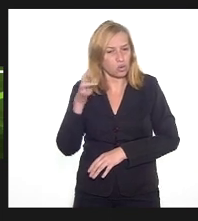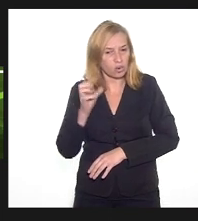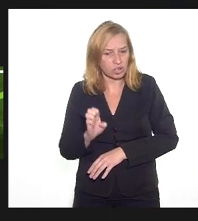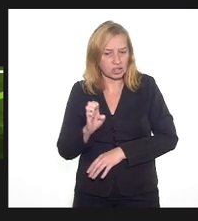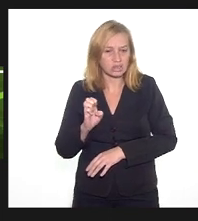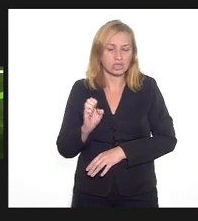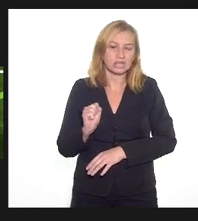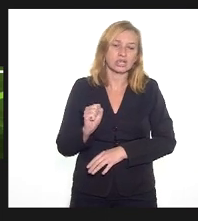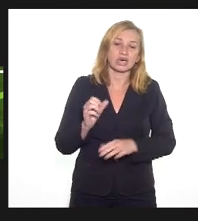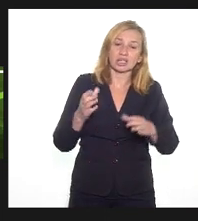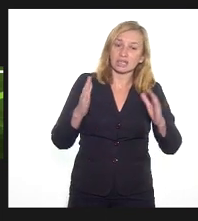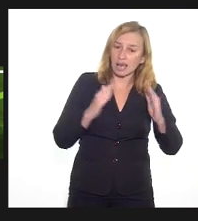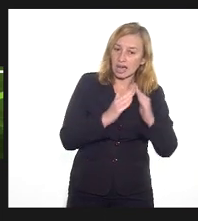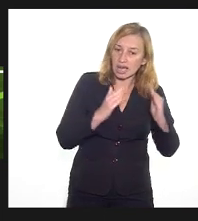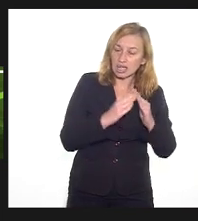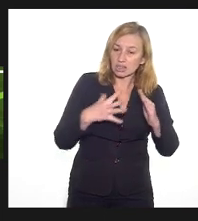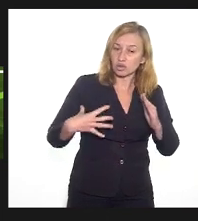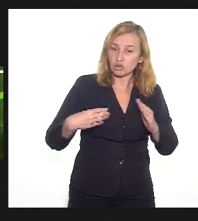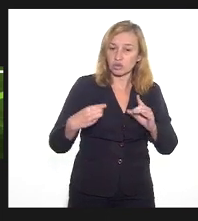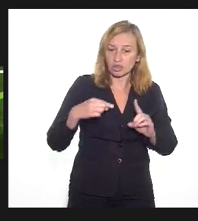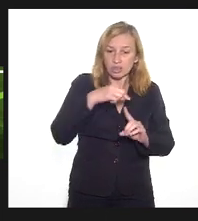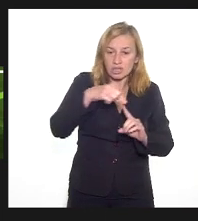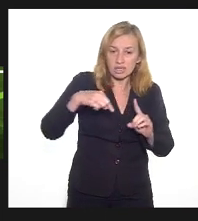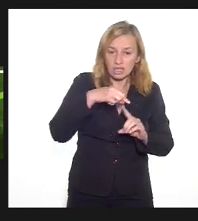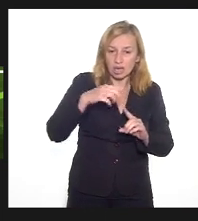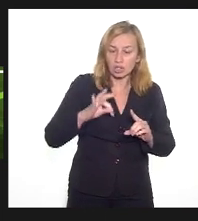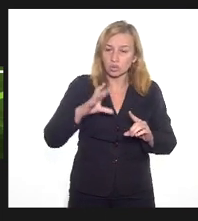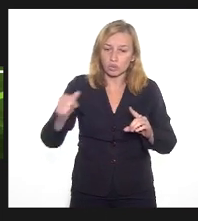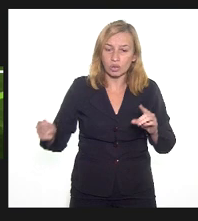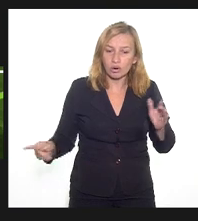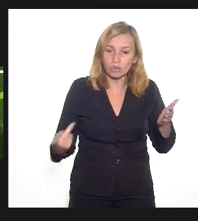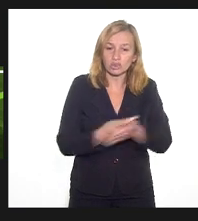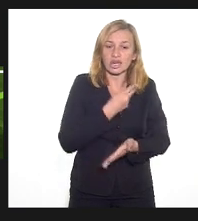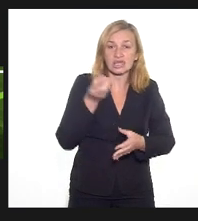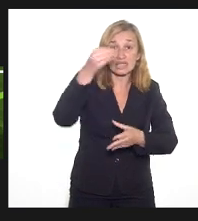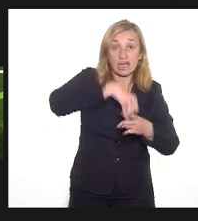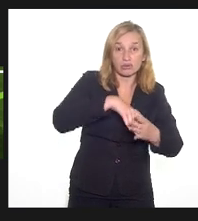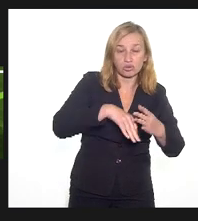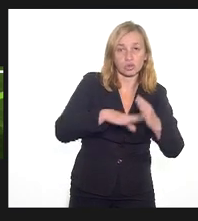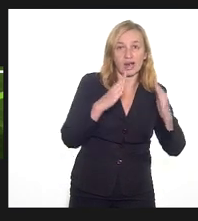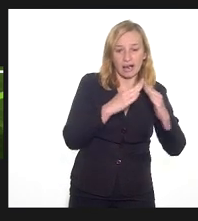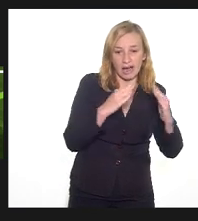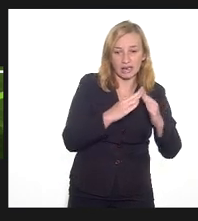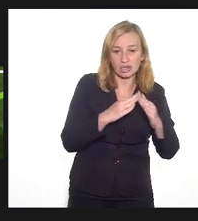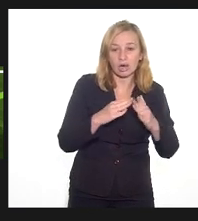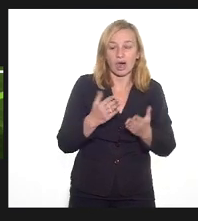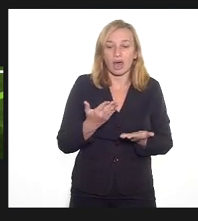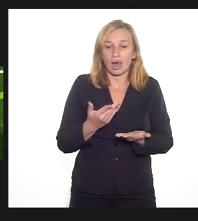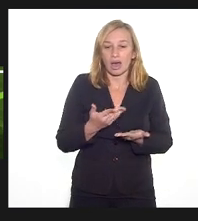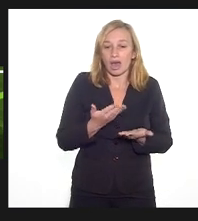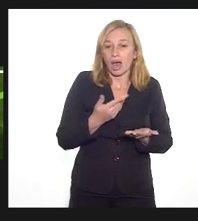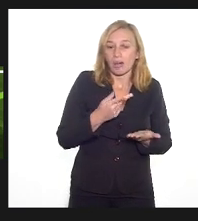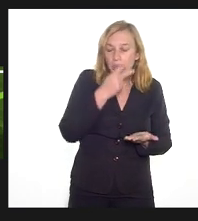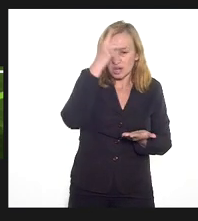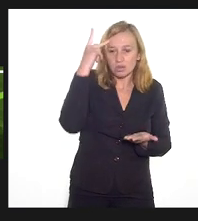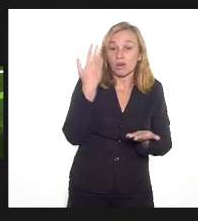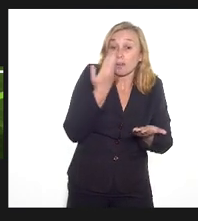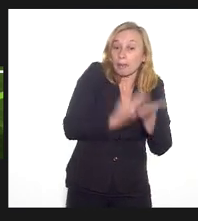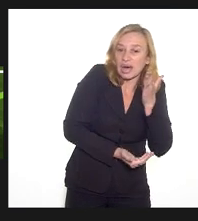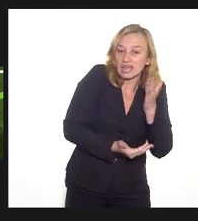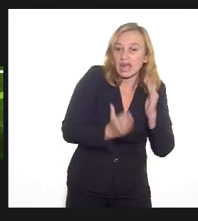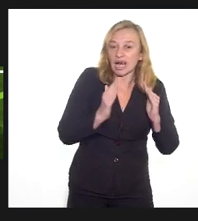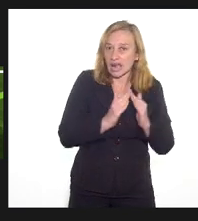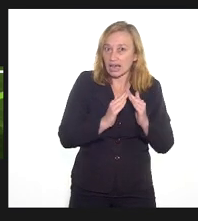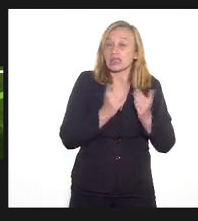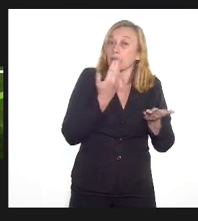santo, são os pertencentes, as religiões, então tudo ocorre dentro daquela casa. Então, quando uma pessoa perde a casa, ele perde a casa, não perde a casa de